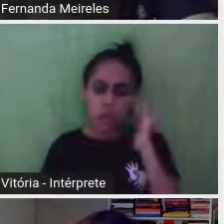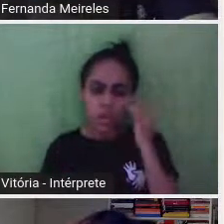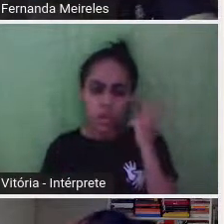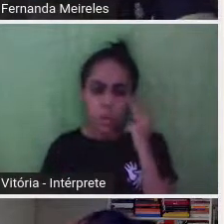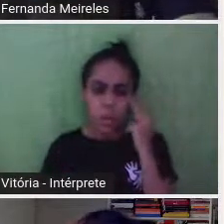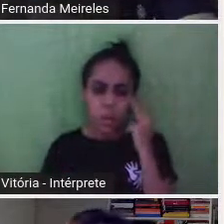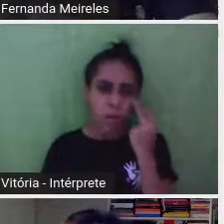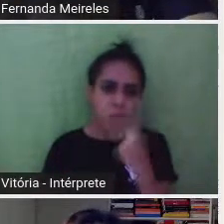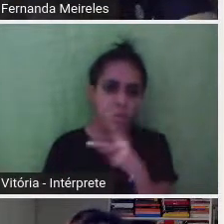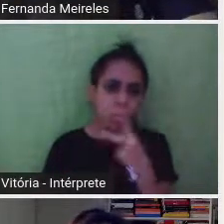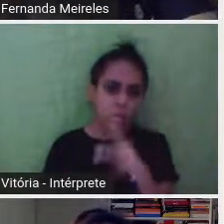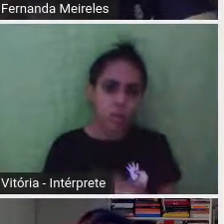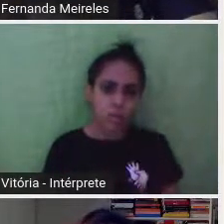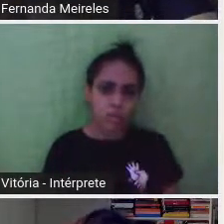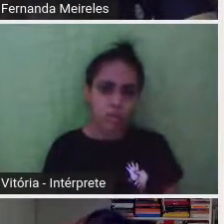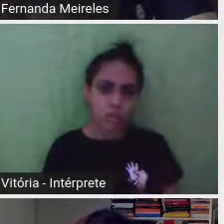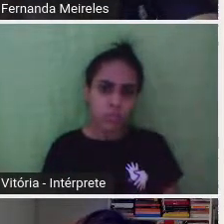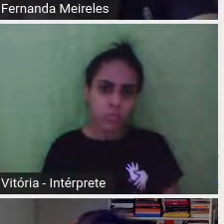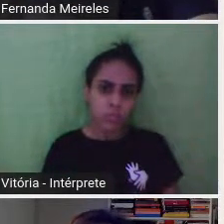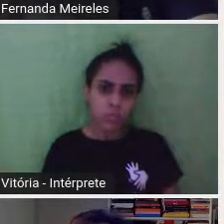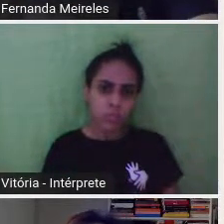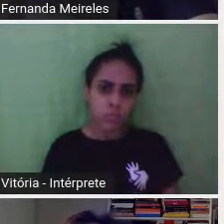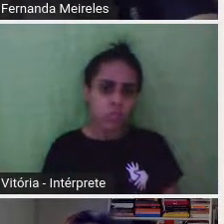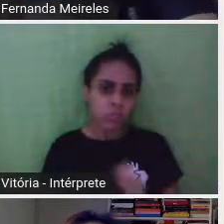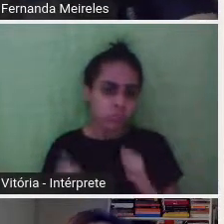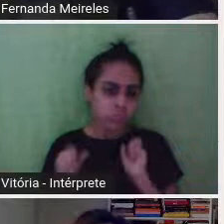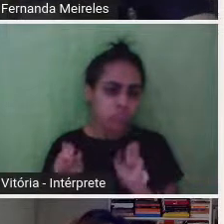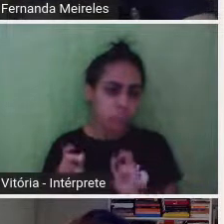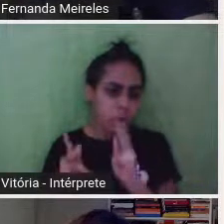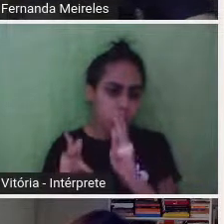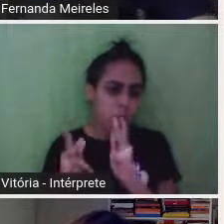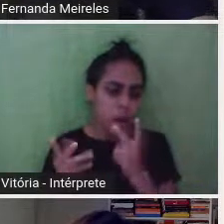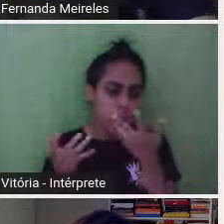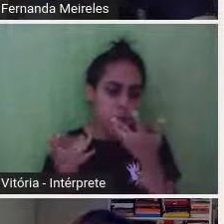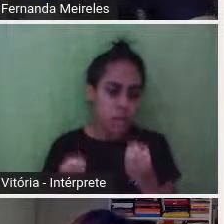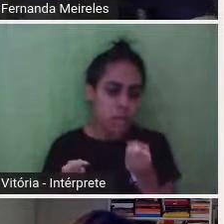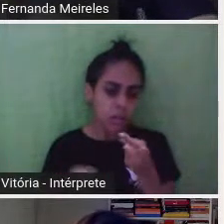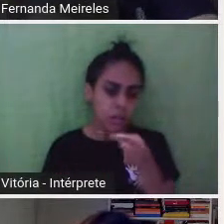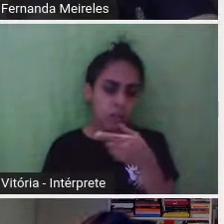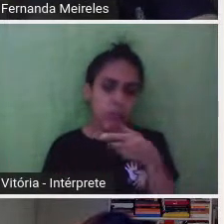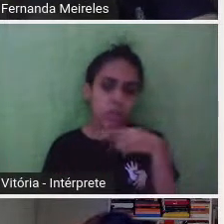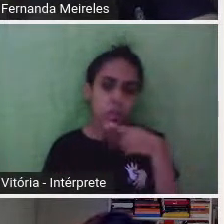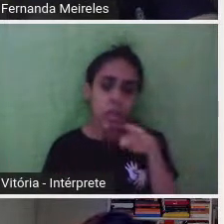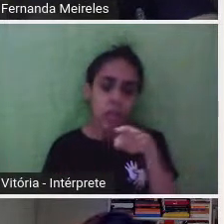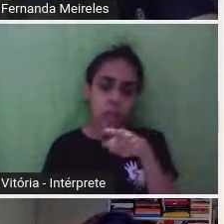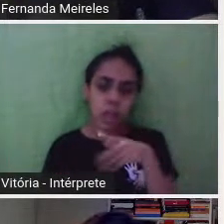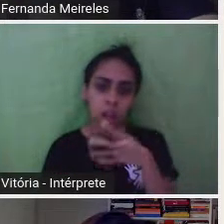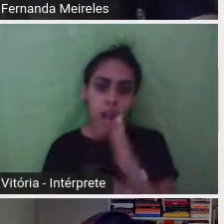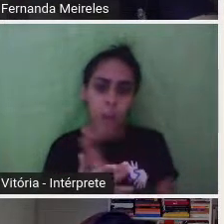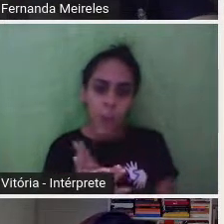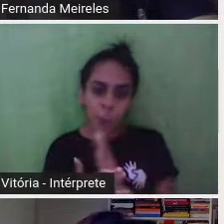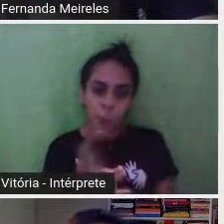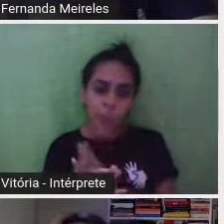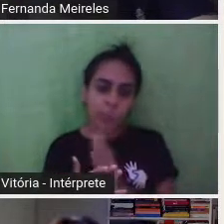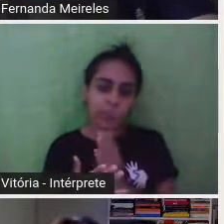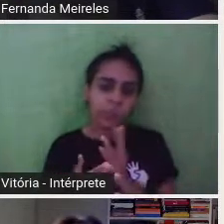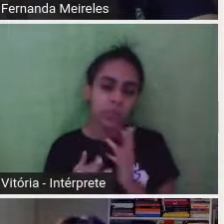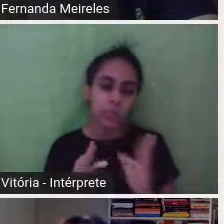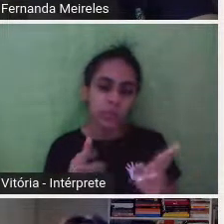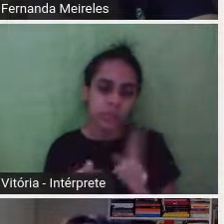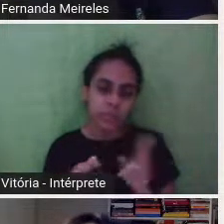aparecer, não me incomoda que ela não dê entrevistas, embora ela dê entrevistas, né, por e-mail,